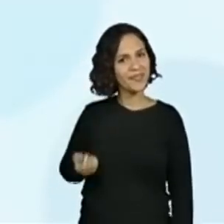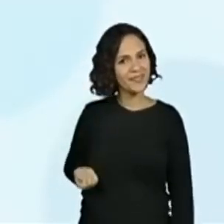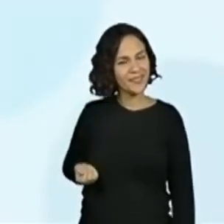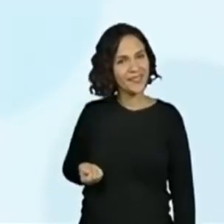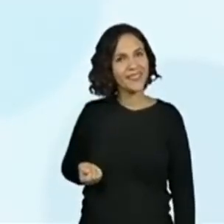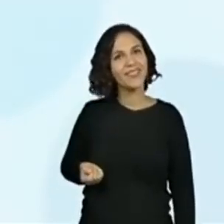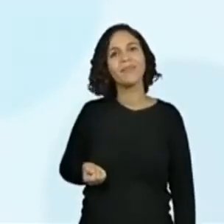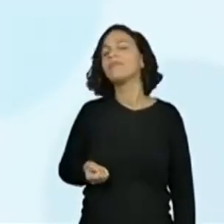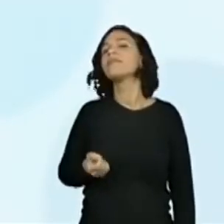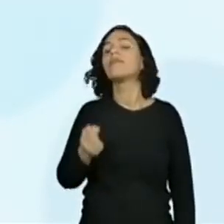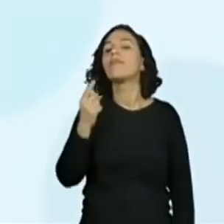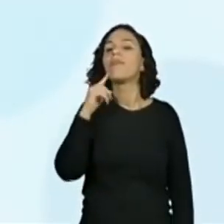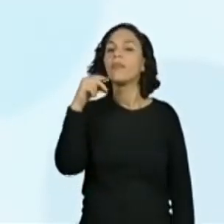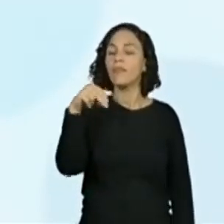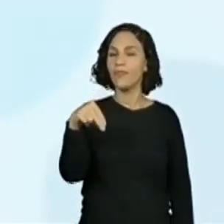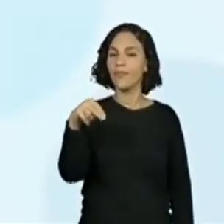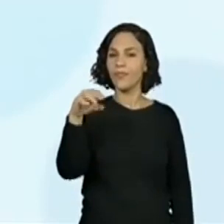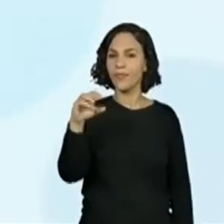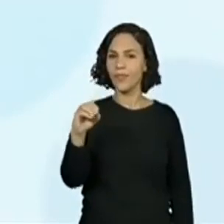Nordeste. Nordeste.